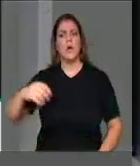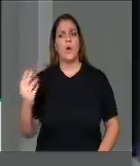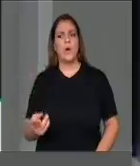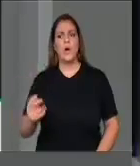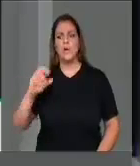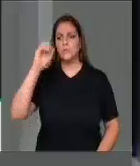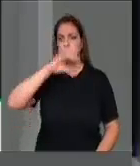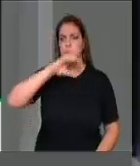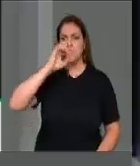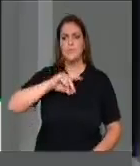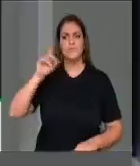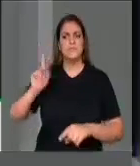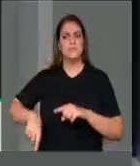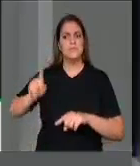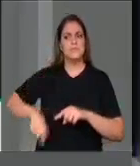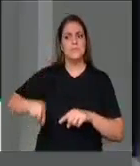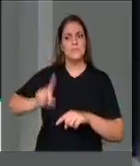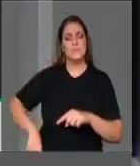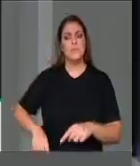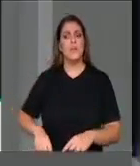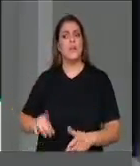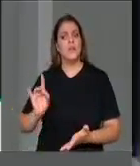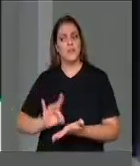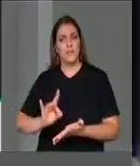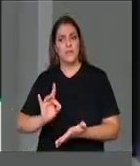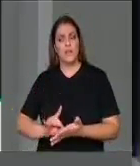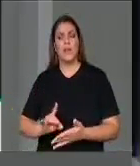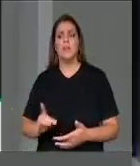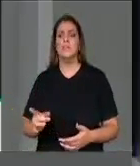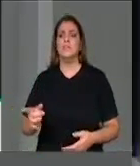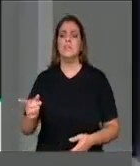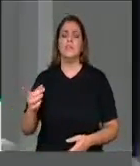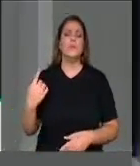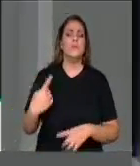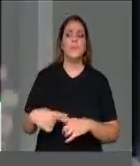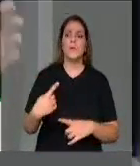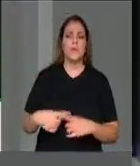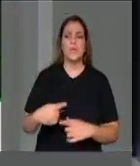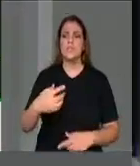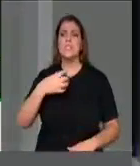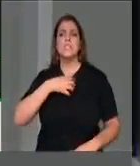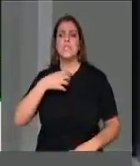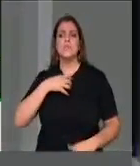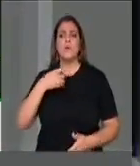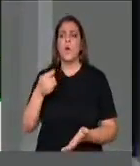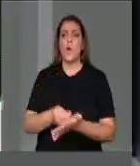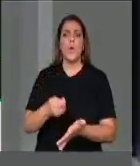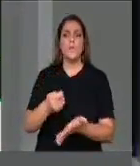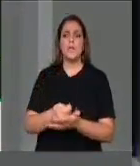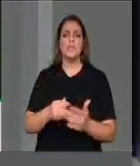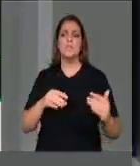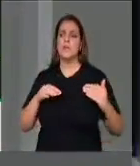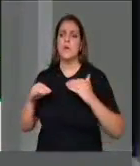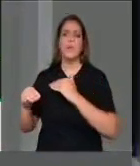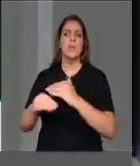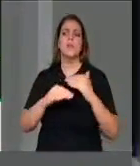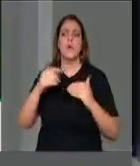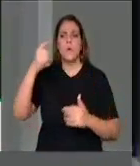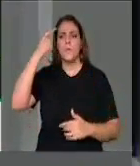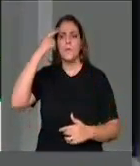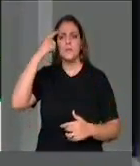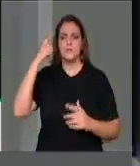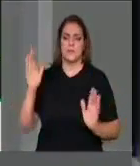patrocinados por sentimentos totalitários. Somente no século XX e século